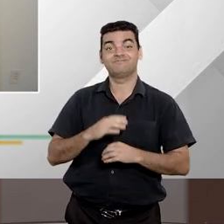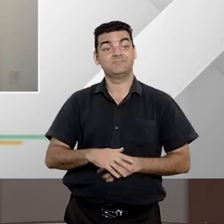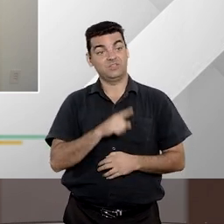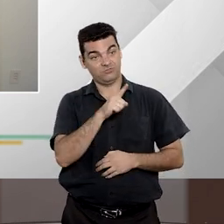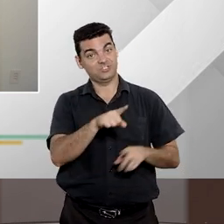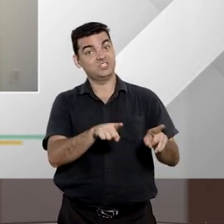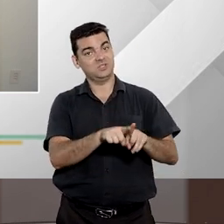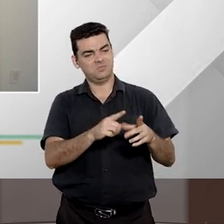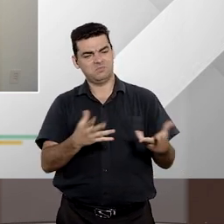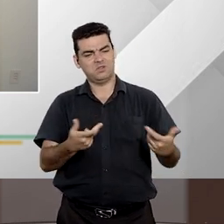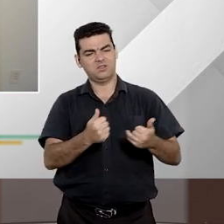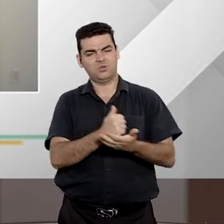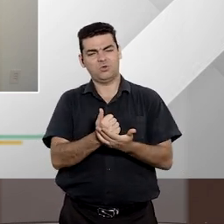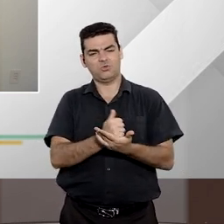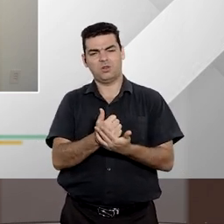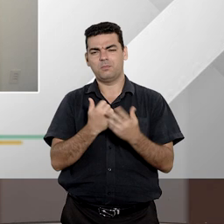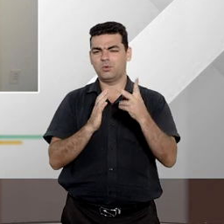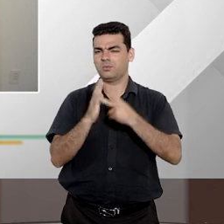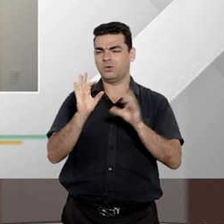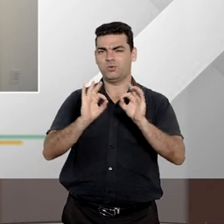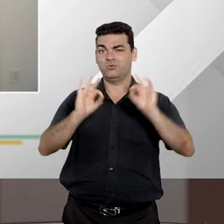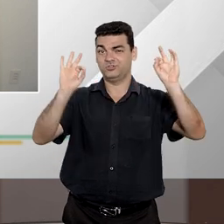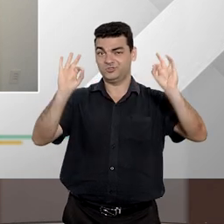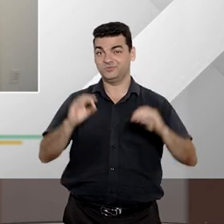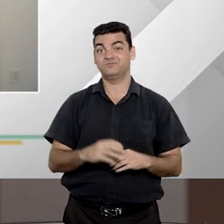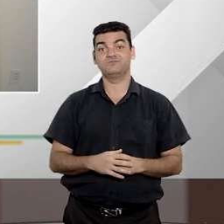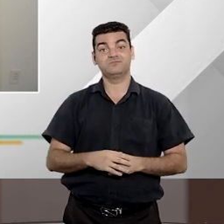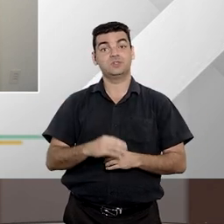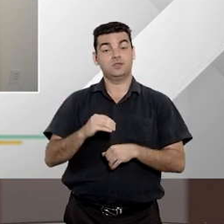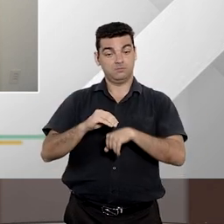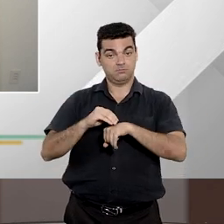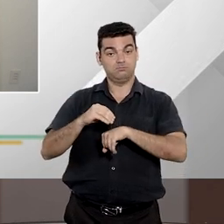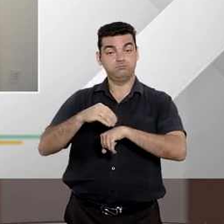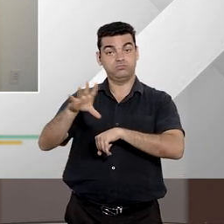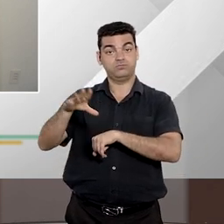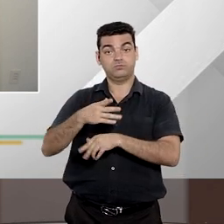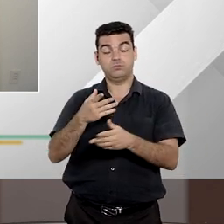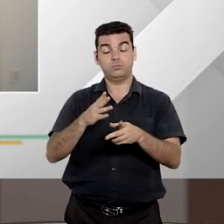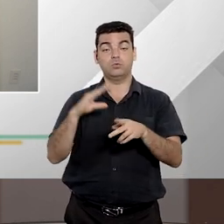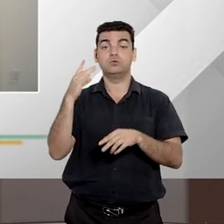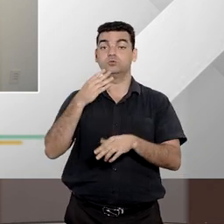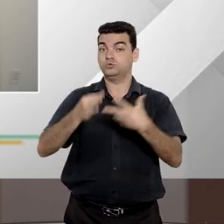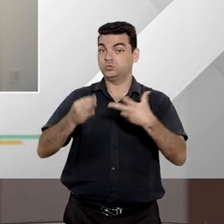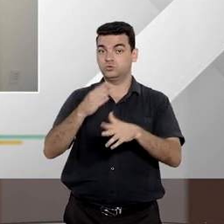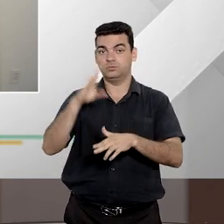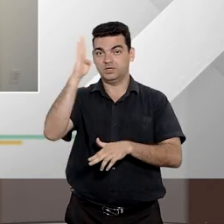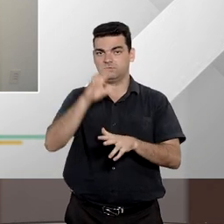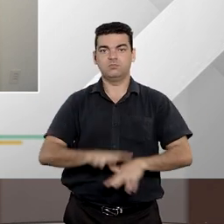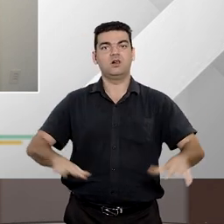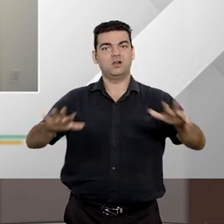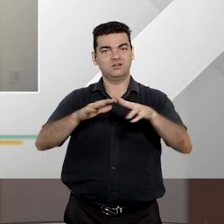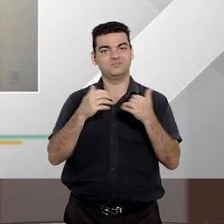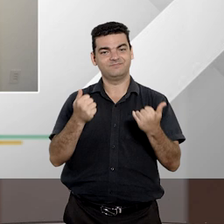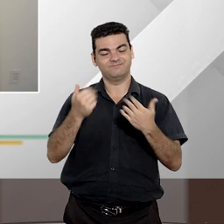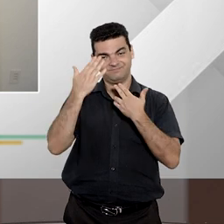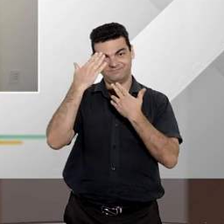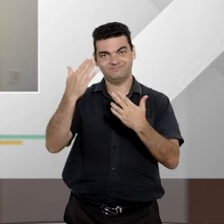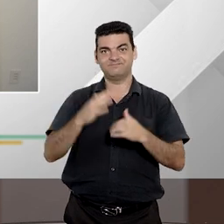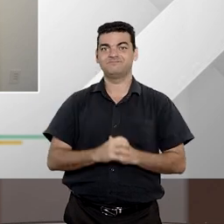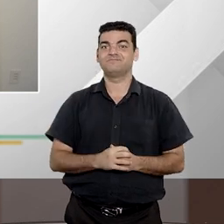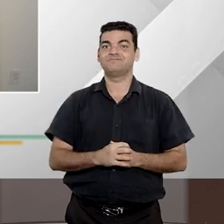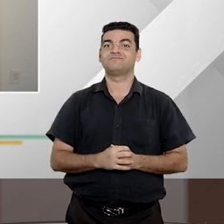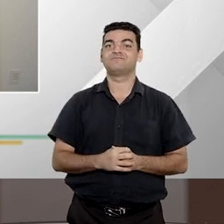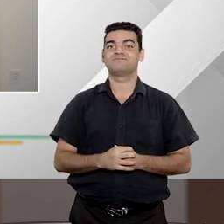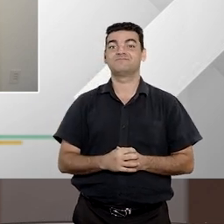você que com maestria conduz esse programa, levando conhecimento jurídico para todo o Brasil. Imagina, muito obrigada em nome de toda a nossa